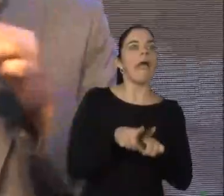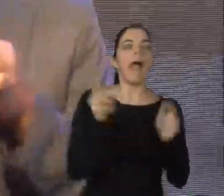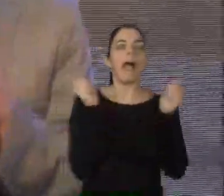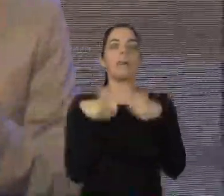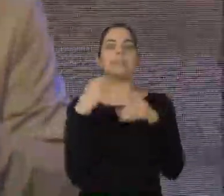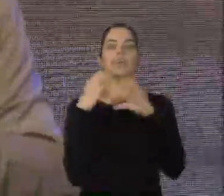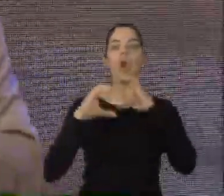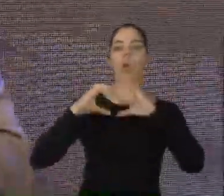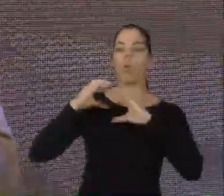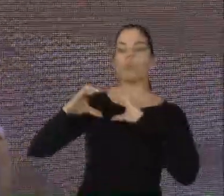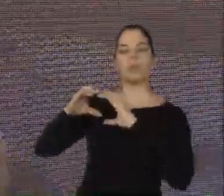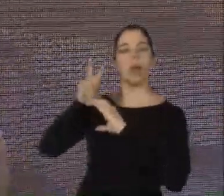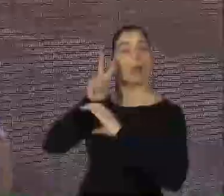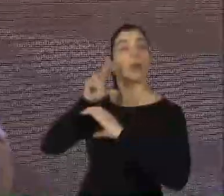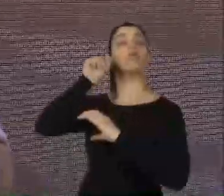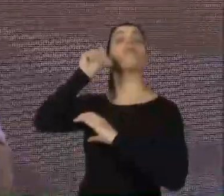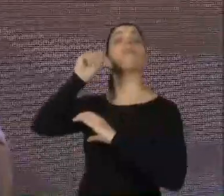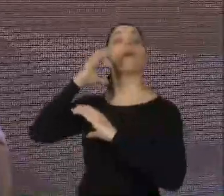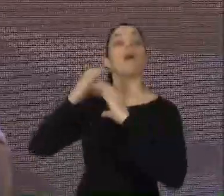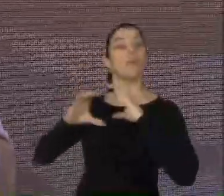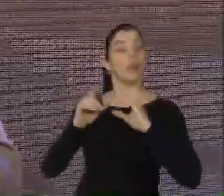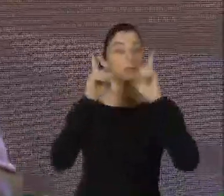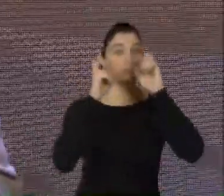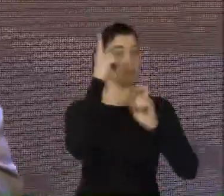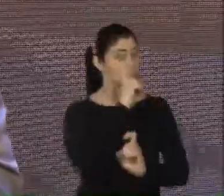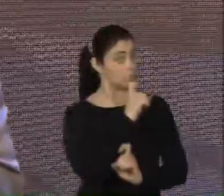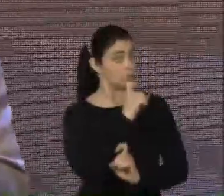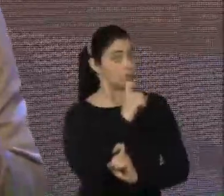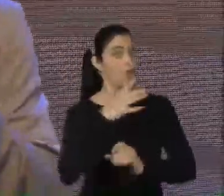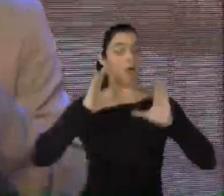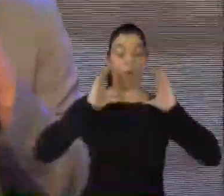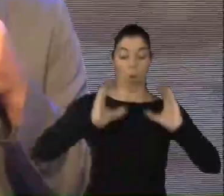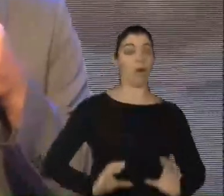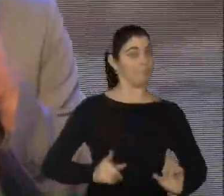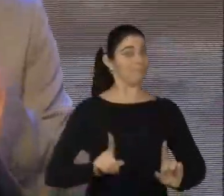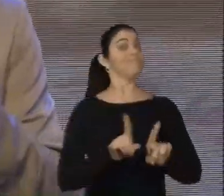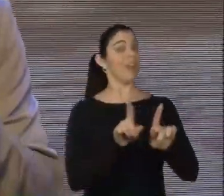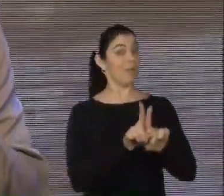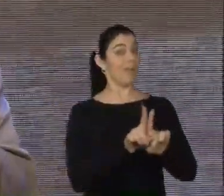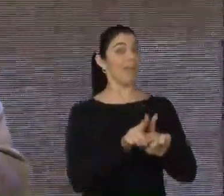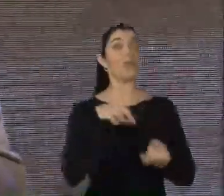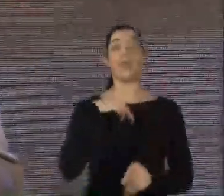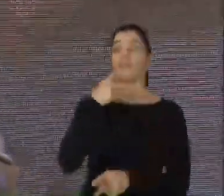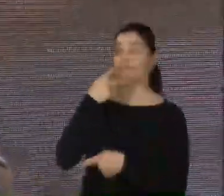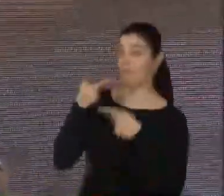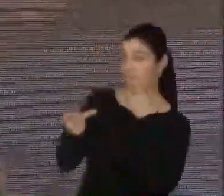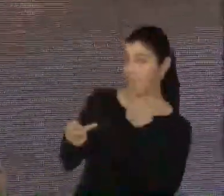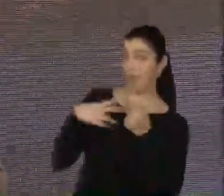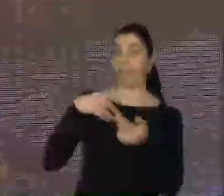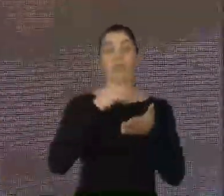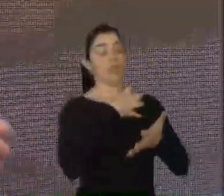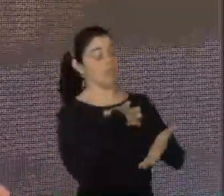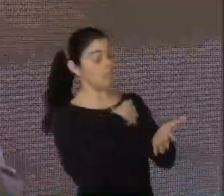capacidade de comunicação. Lembrando que a gente comunica com a expressão facial, com a expressão corporal, e com o que a gente diz, o que a gente fala, o que a gente